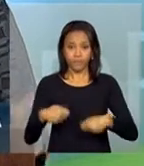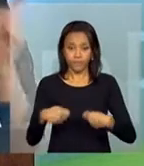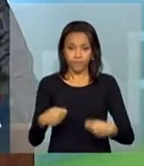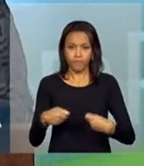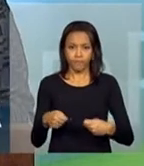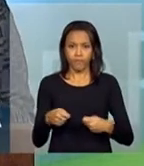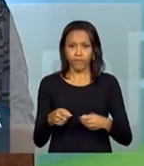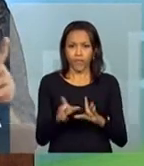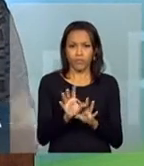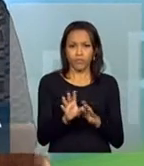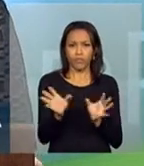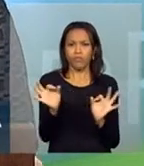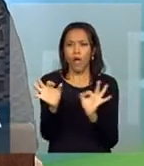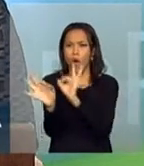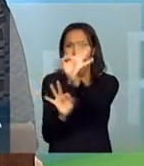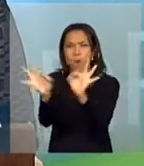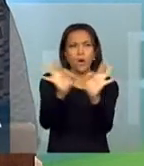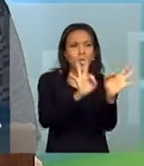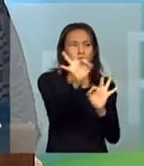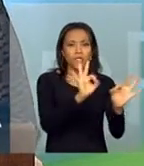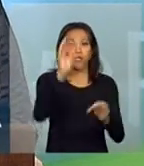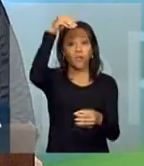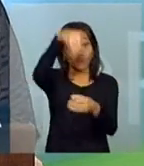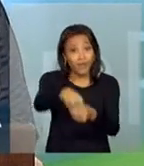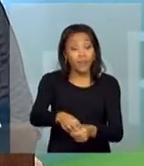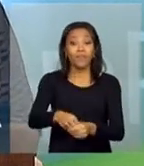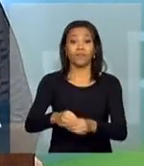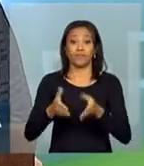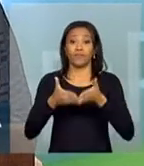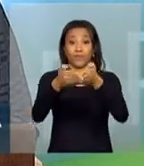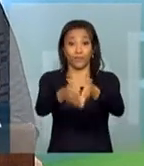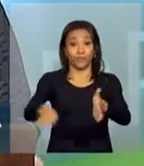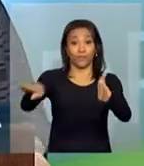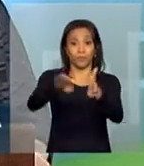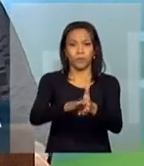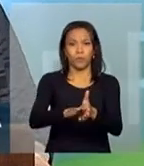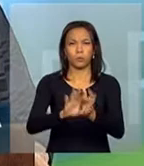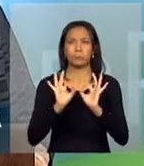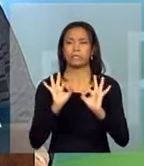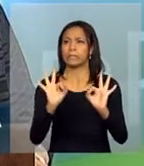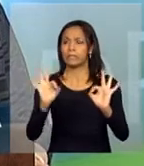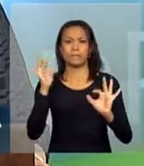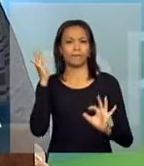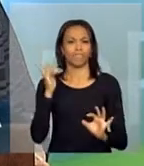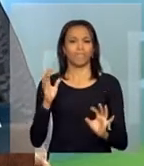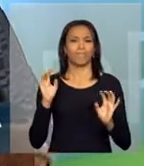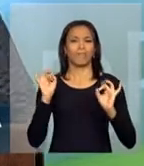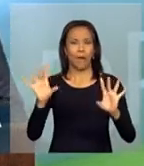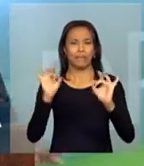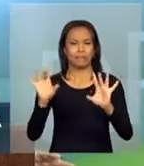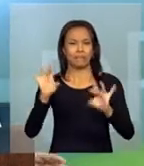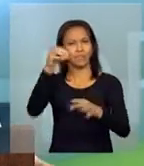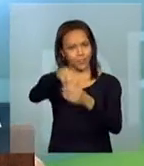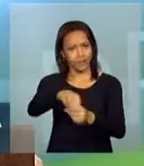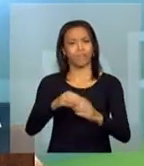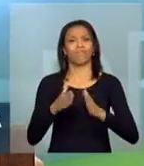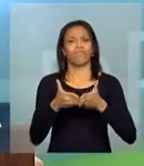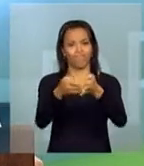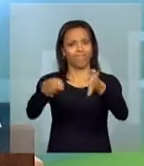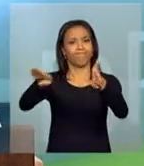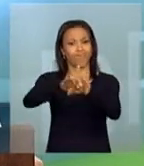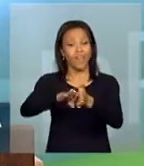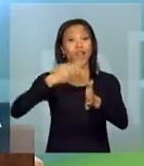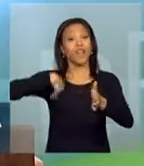estrutura mais robusta no sistema portuário, de maior eficiência. E também